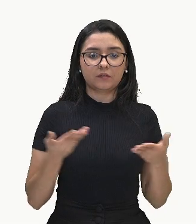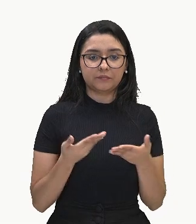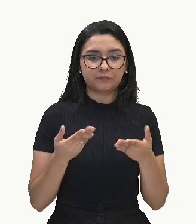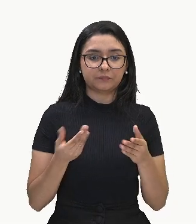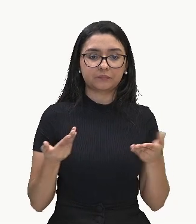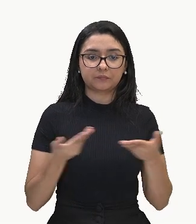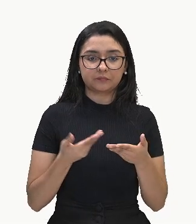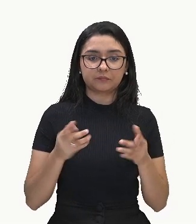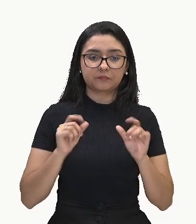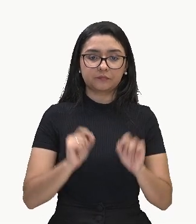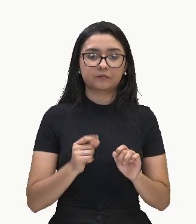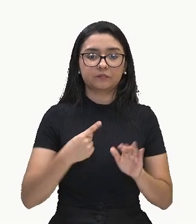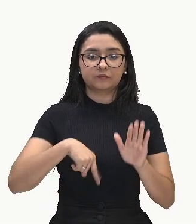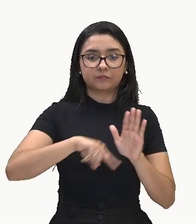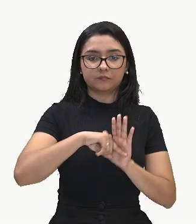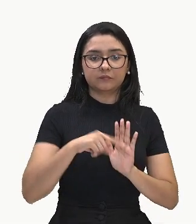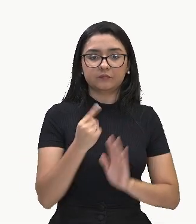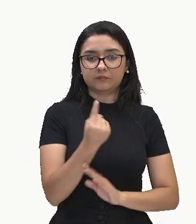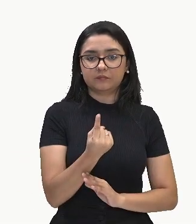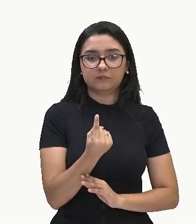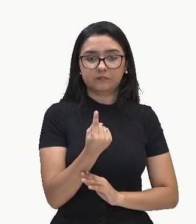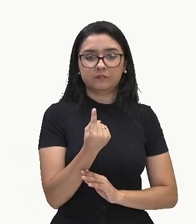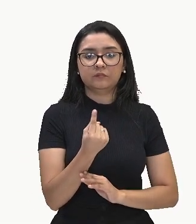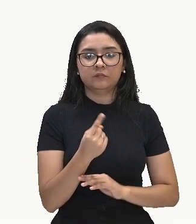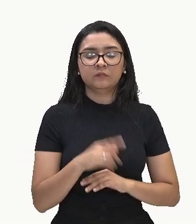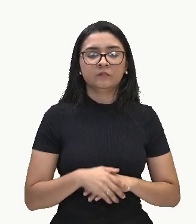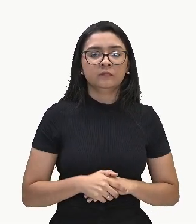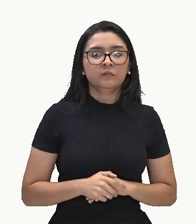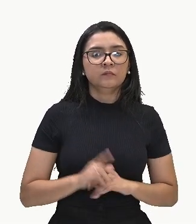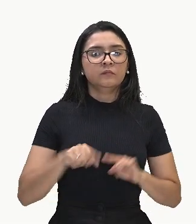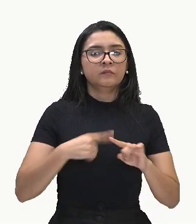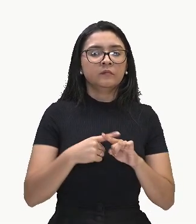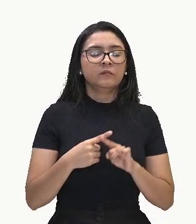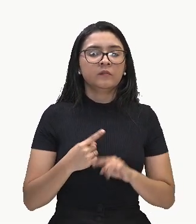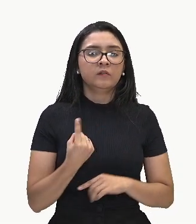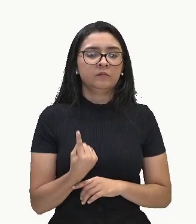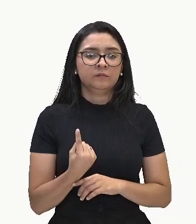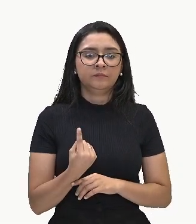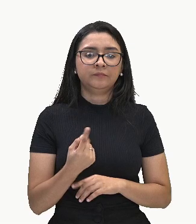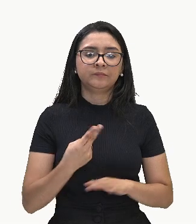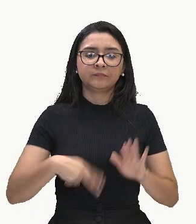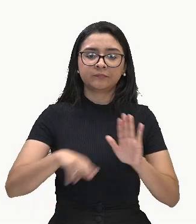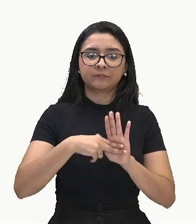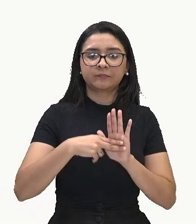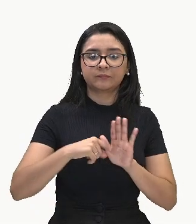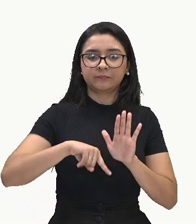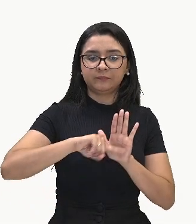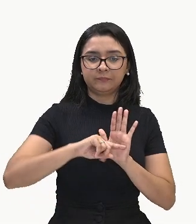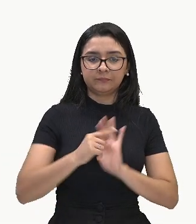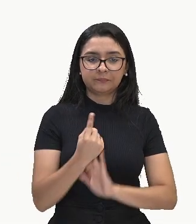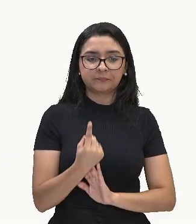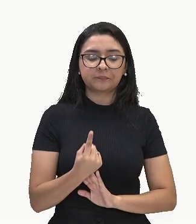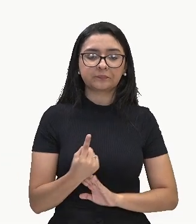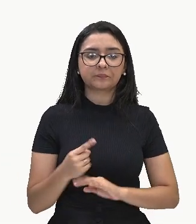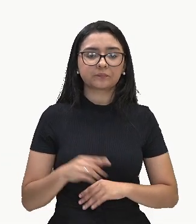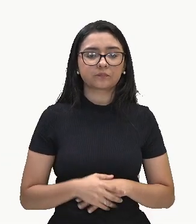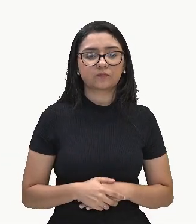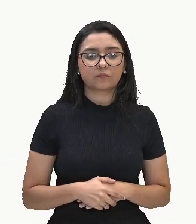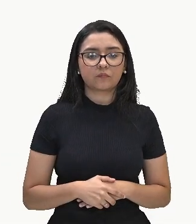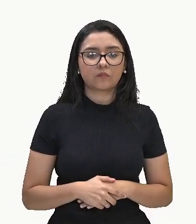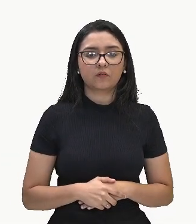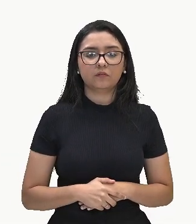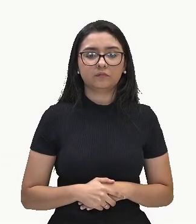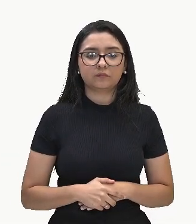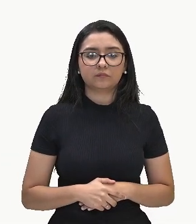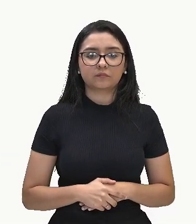menos 1 multiplicado por 1 vai dar menos 1. E aqui, onde eu o X,